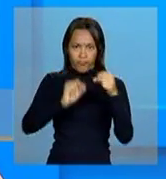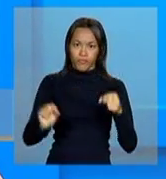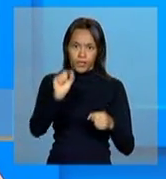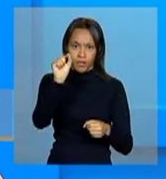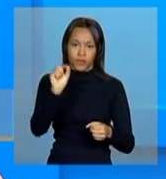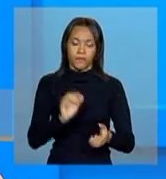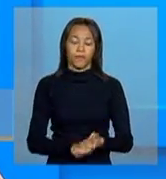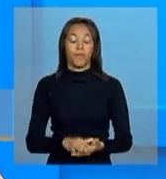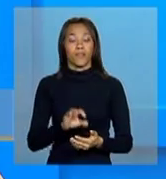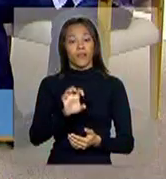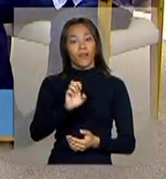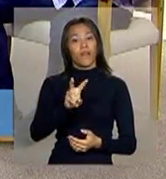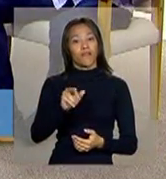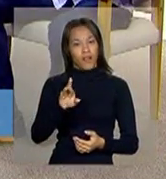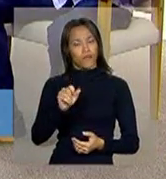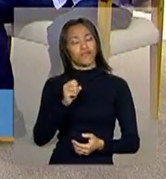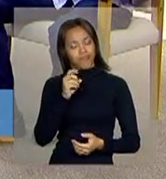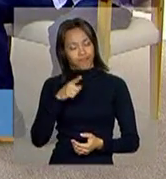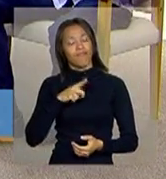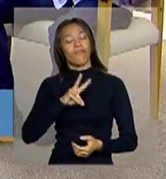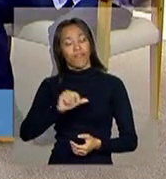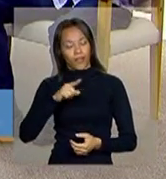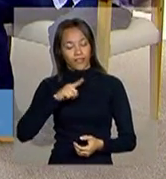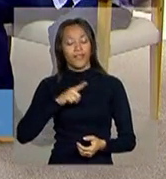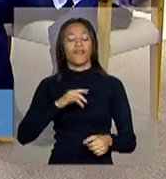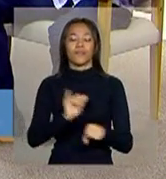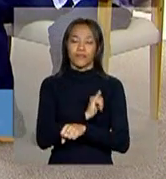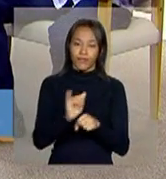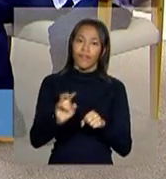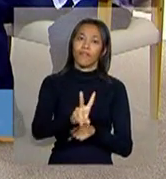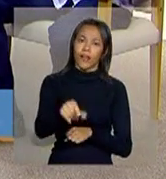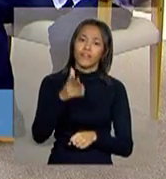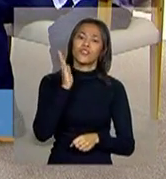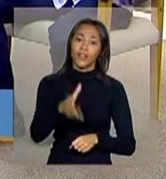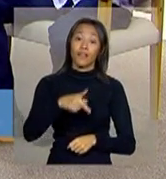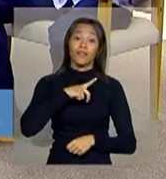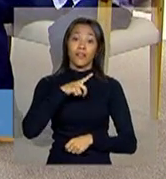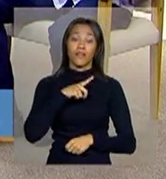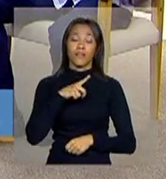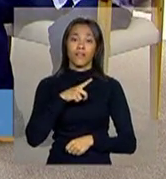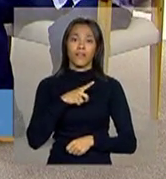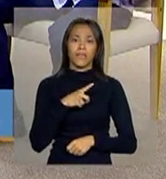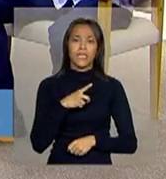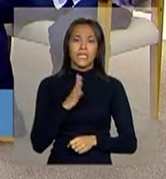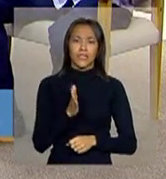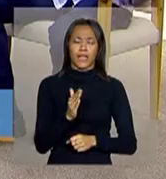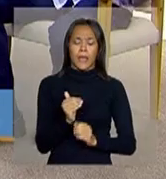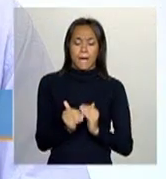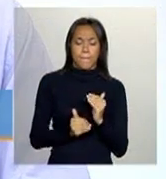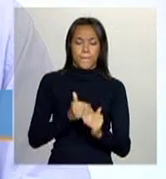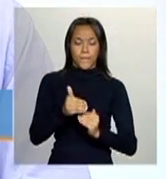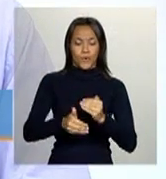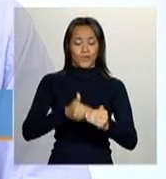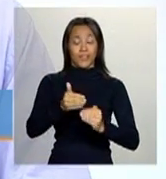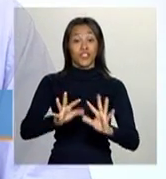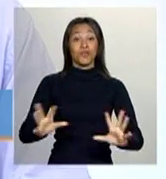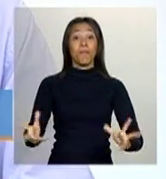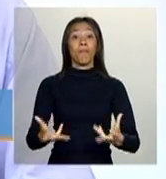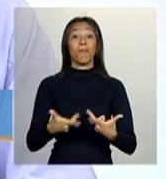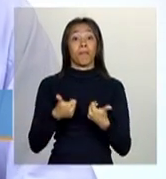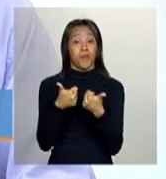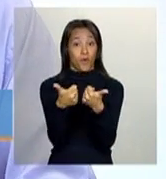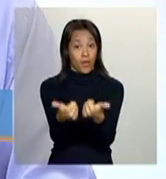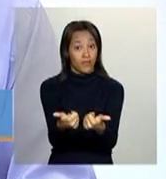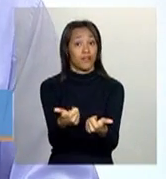Everaldo, com certeza vai ter ferramentas e já tem a ferramenta que está em processo de aperfeiçoamento